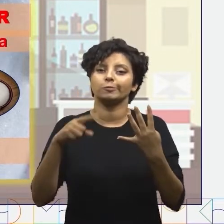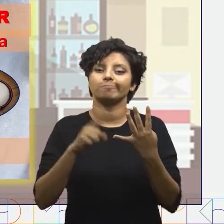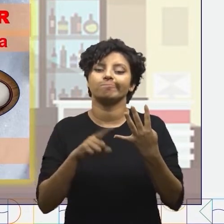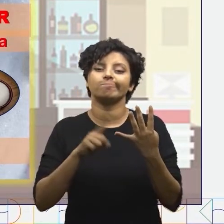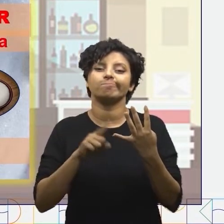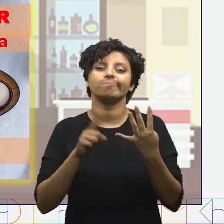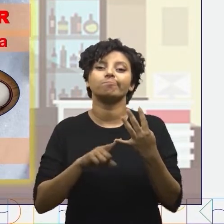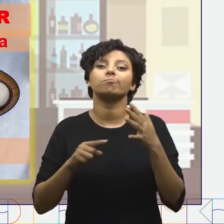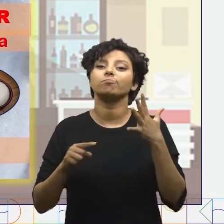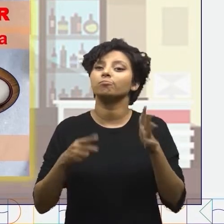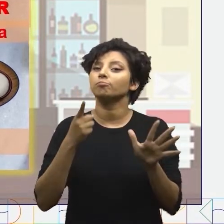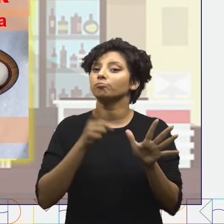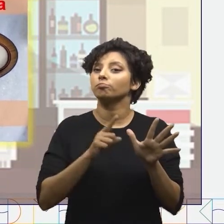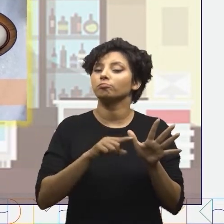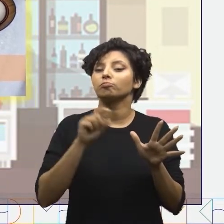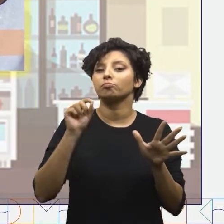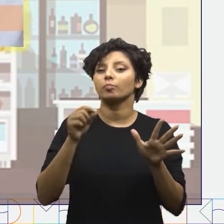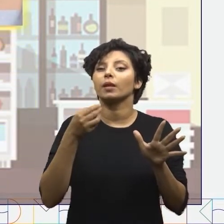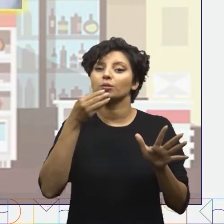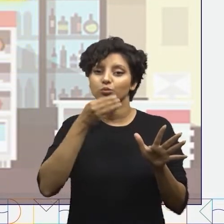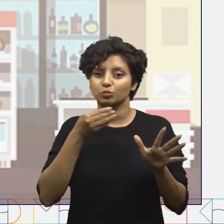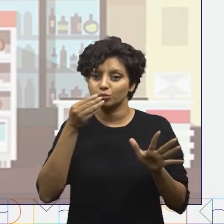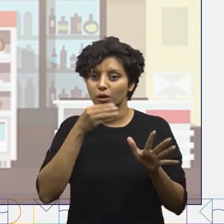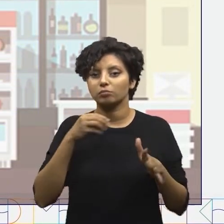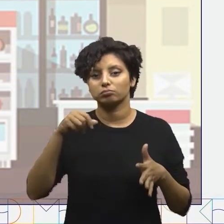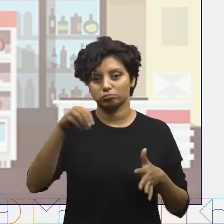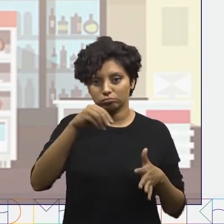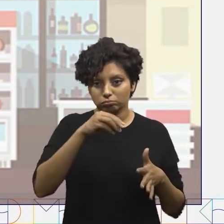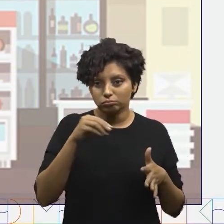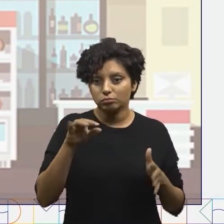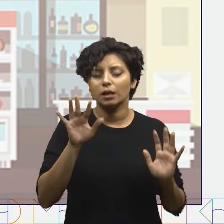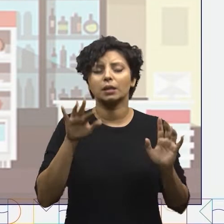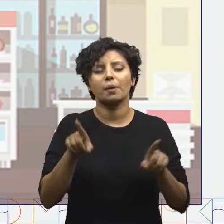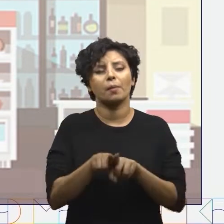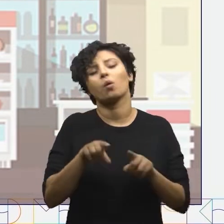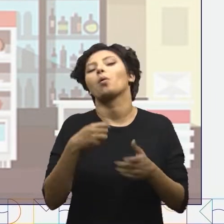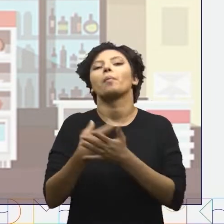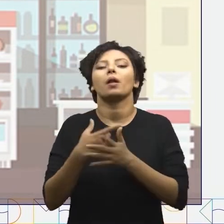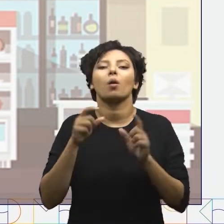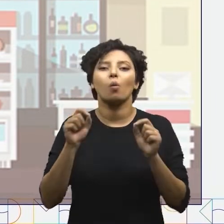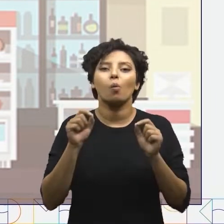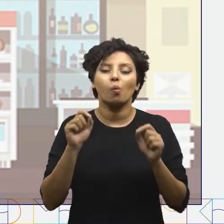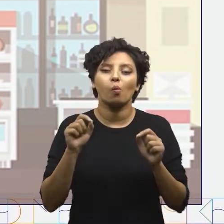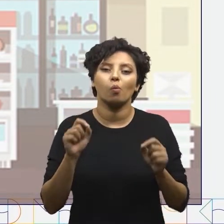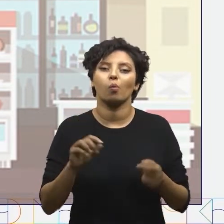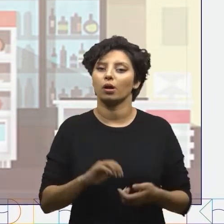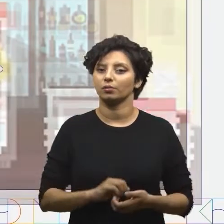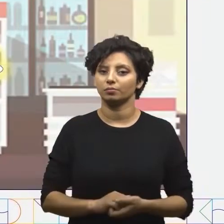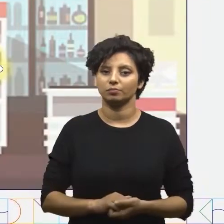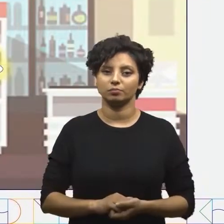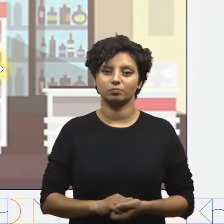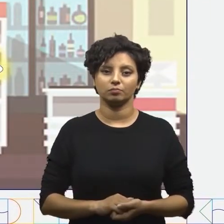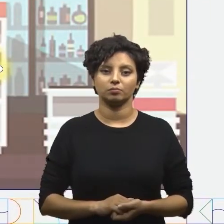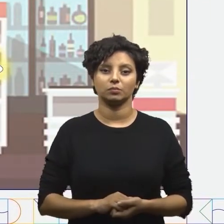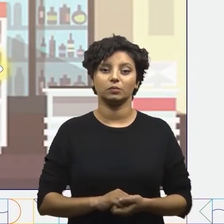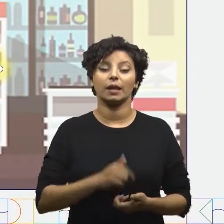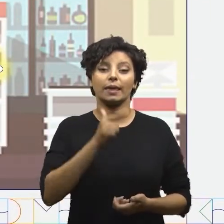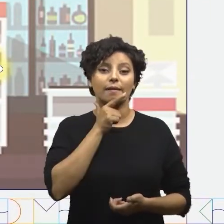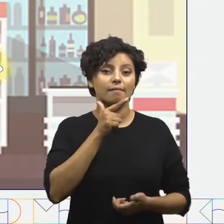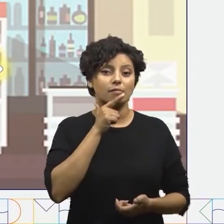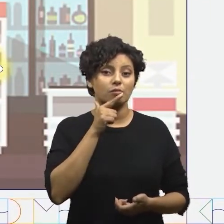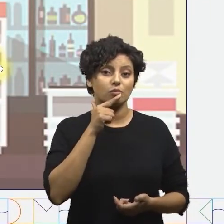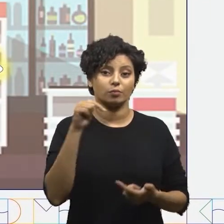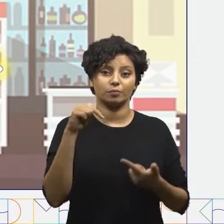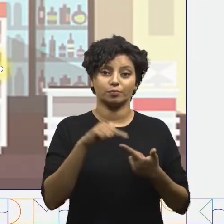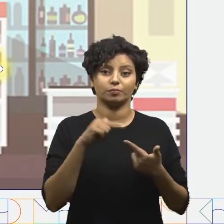pó e podemos comprar açúcar. Também podemos comprar no supermercado queijo,